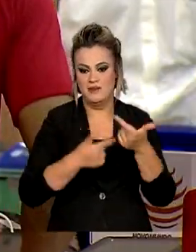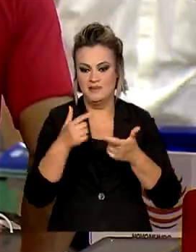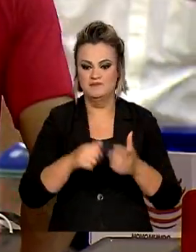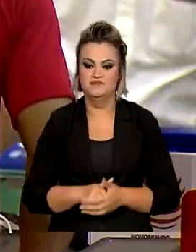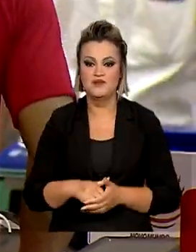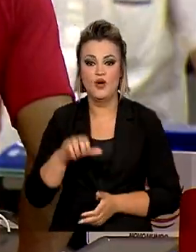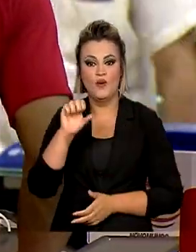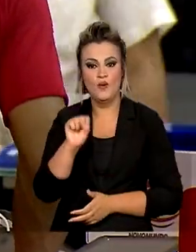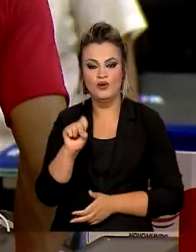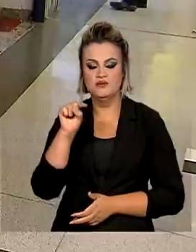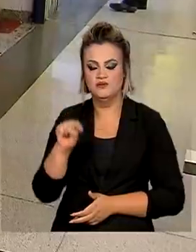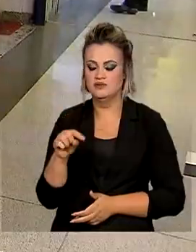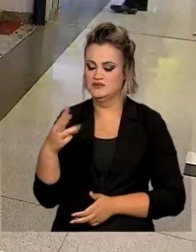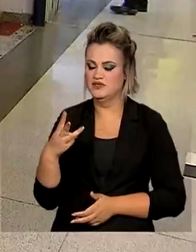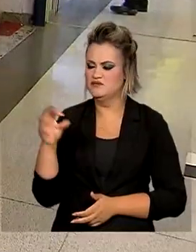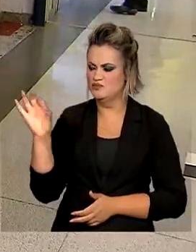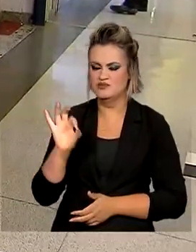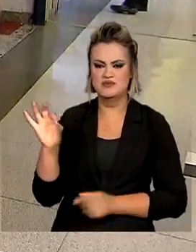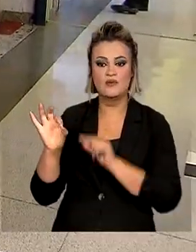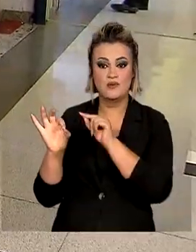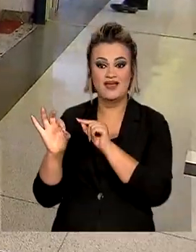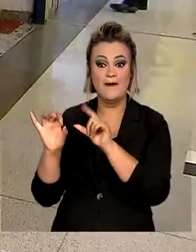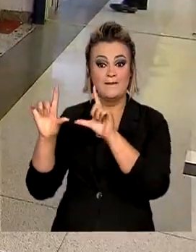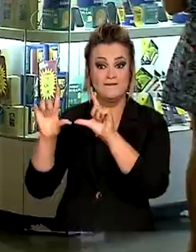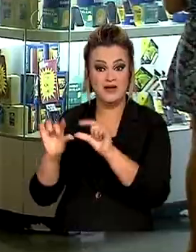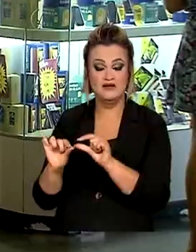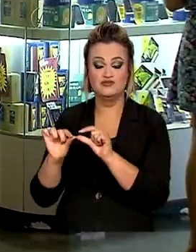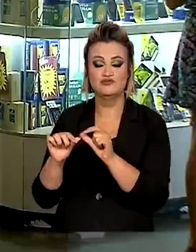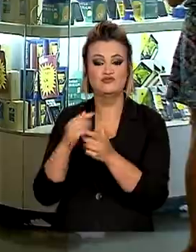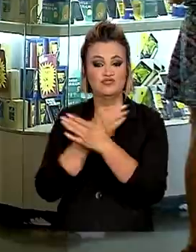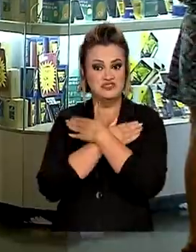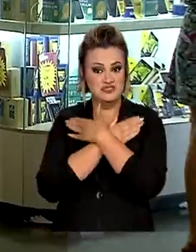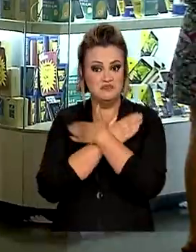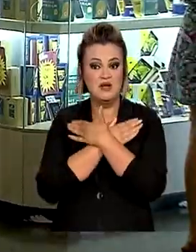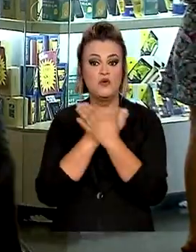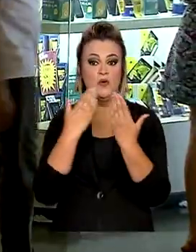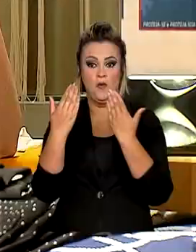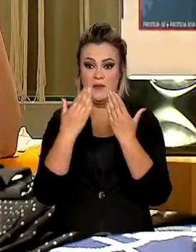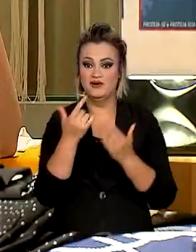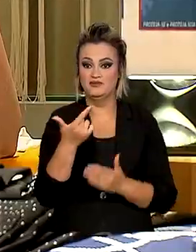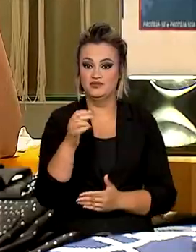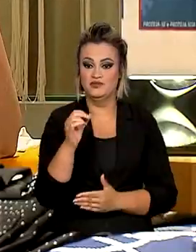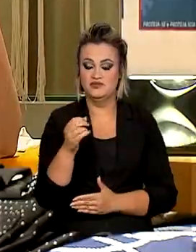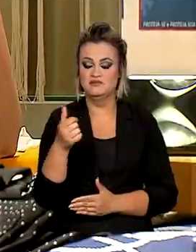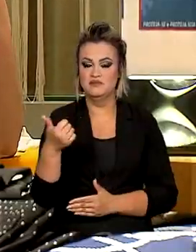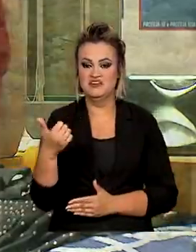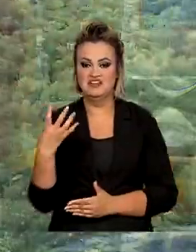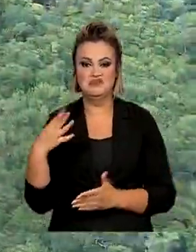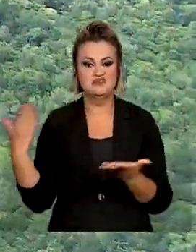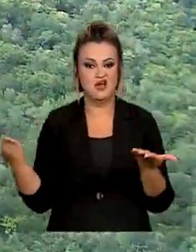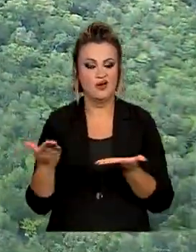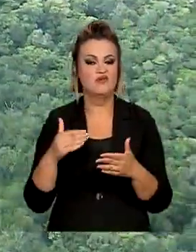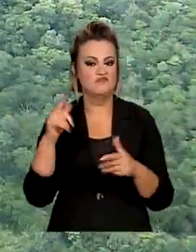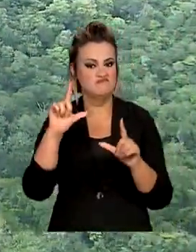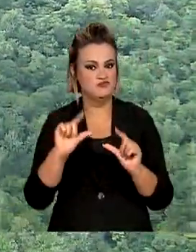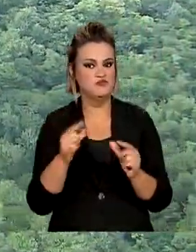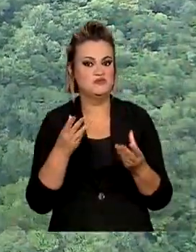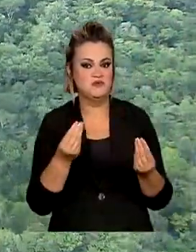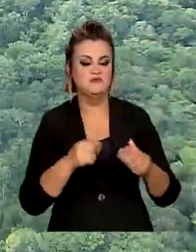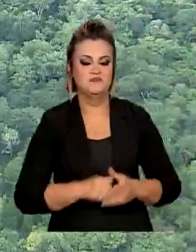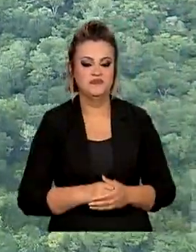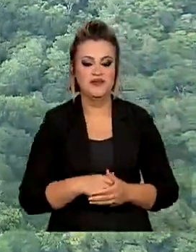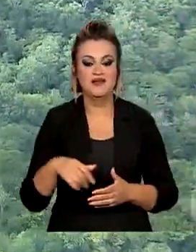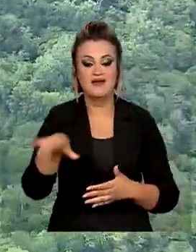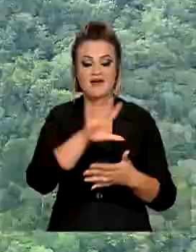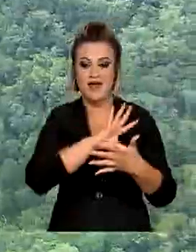8,3%. Taxa de desemprego é a menor desde 2014. Desmatamento na